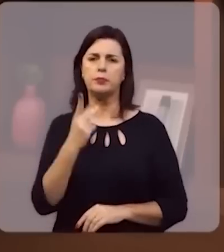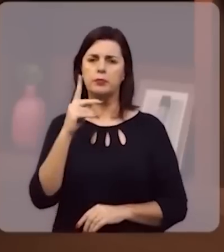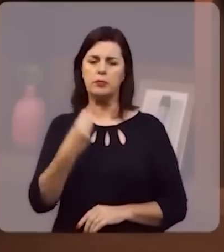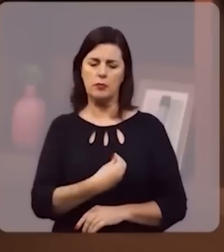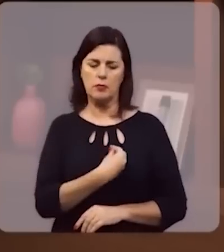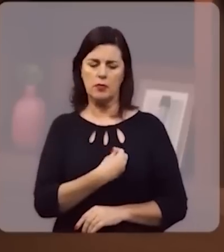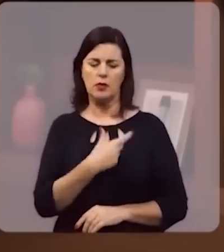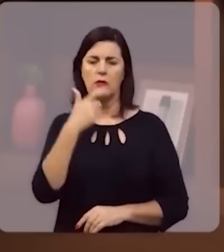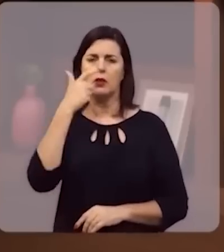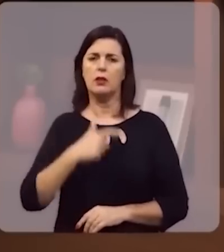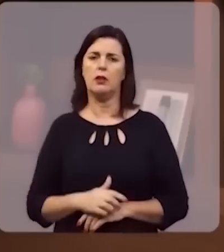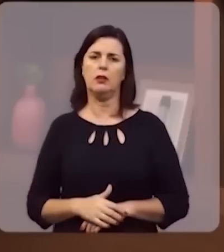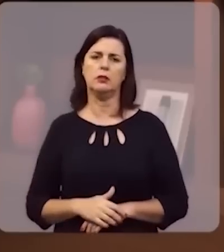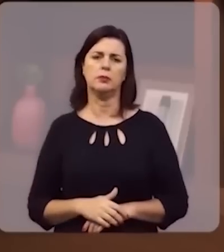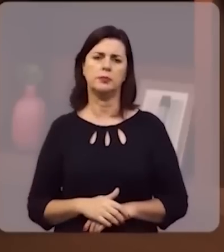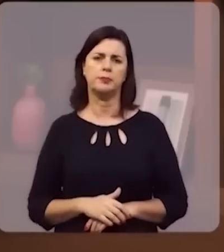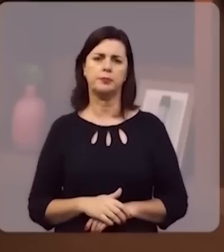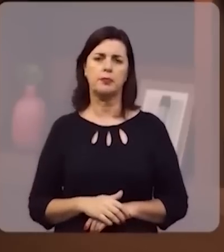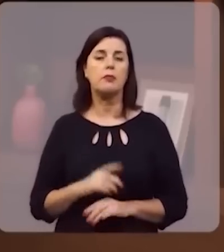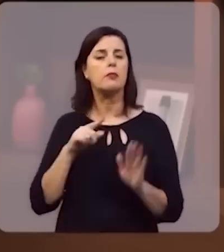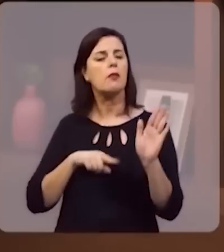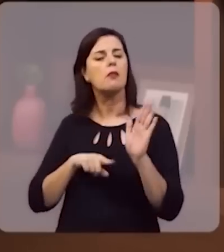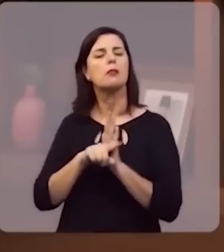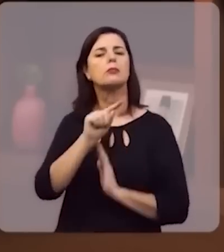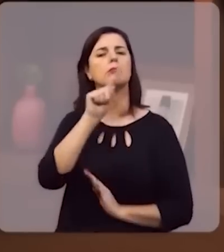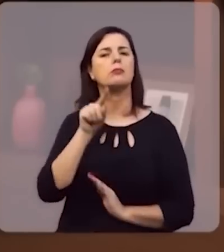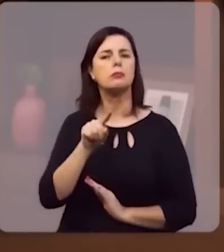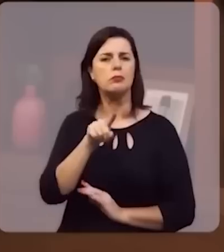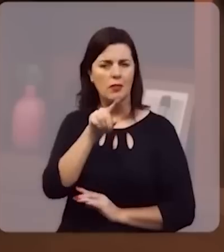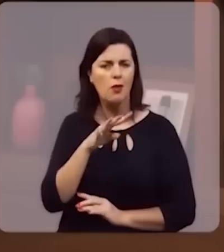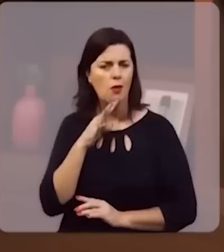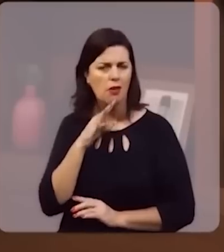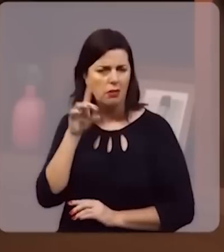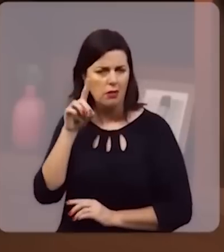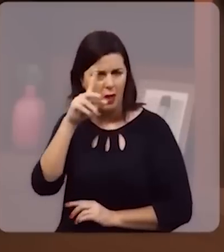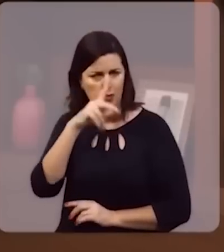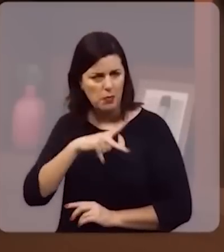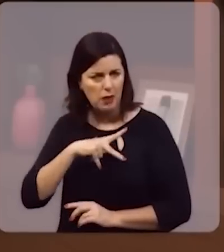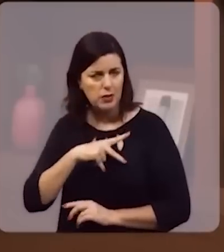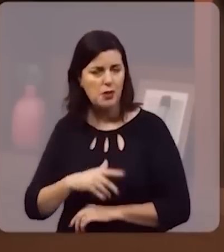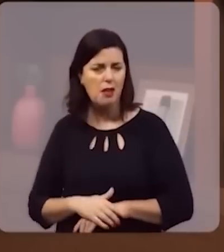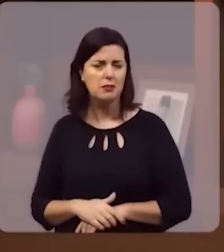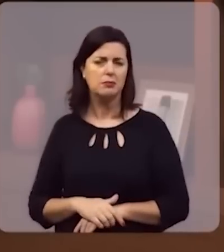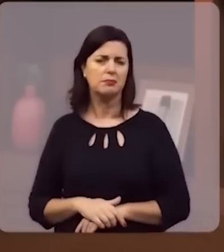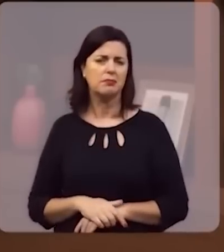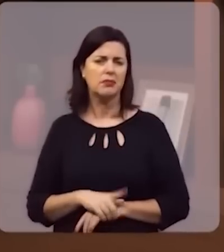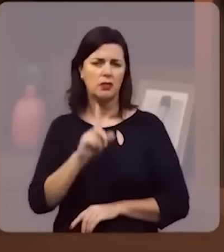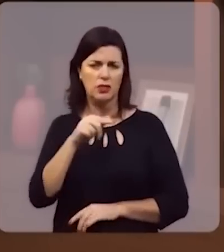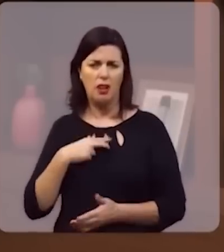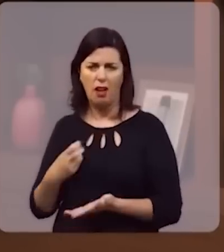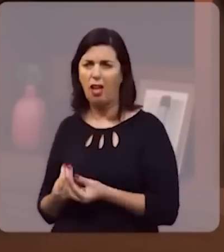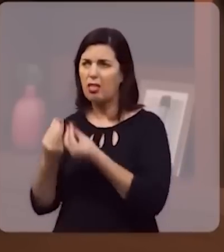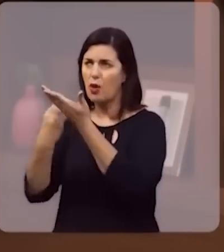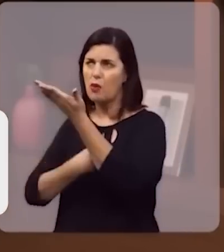arcabouço doutrinário. A pergunta é, você conhece esse Deus pessoalmente? Você já se